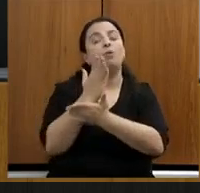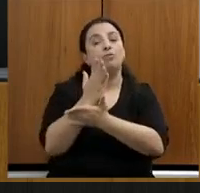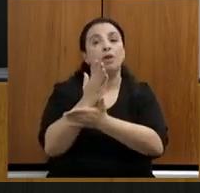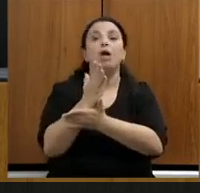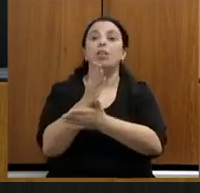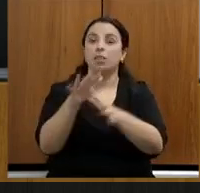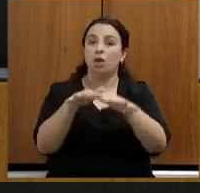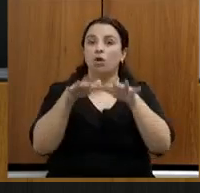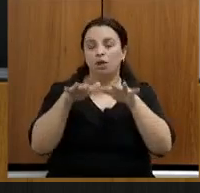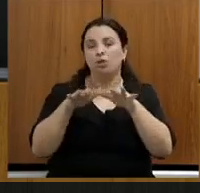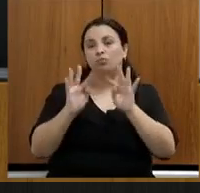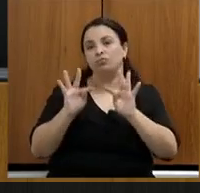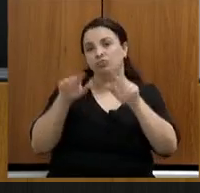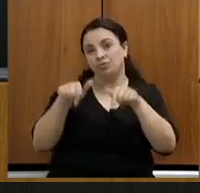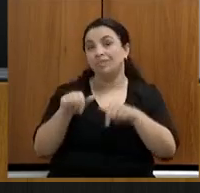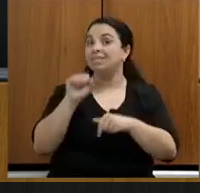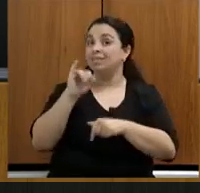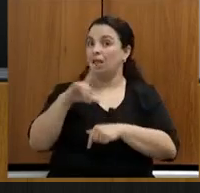coro.